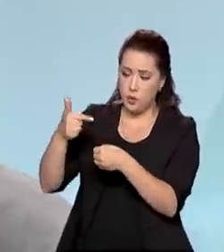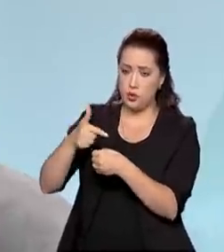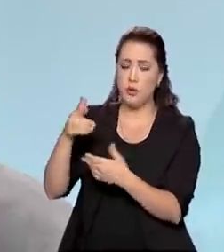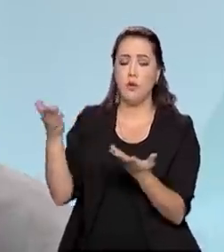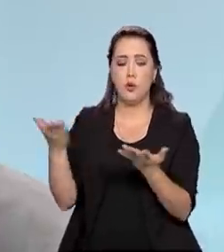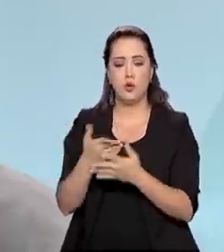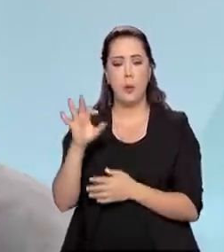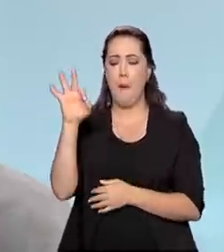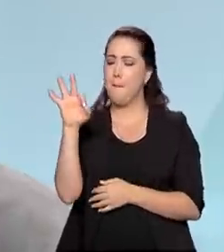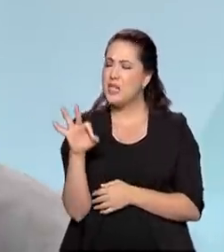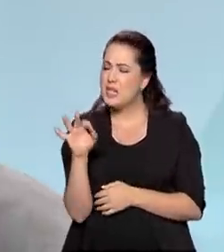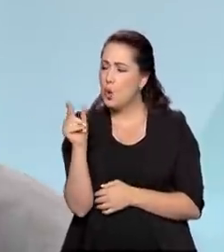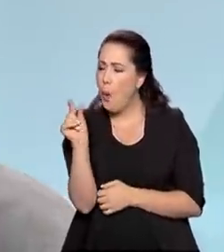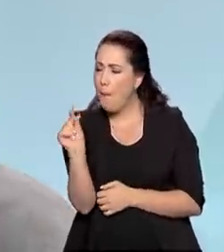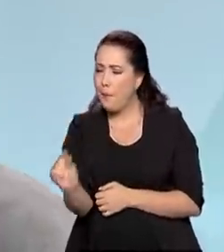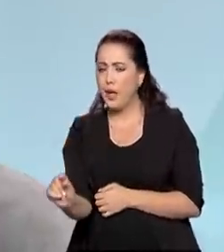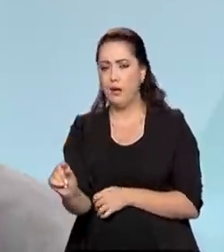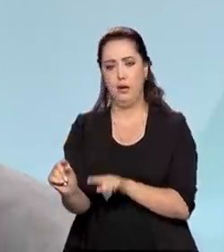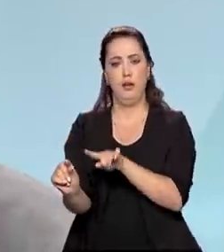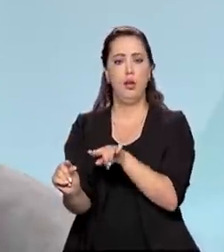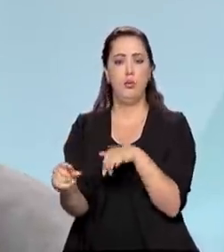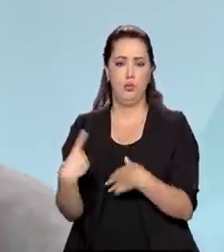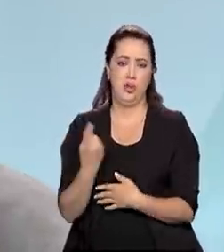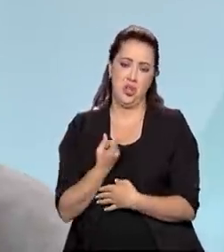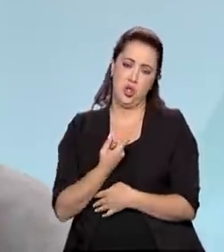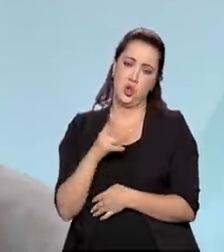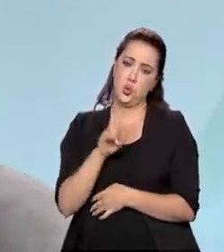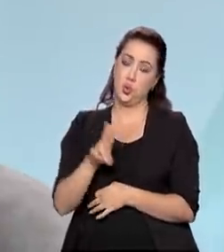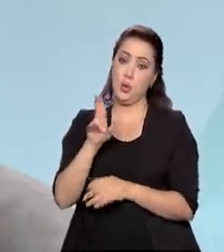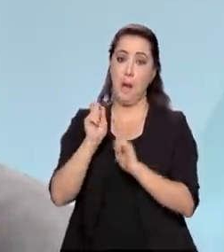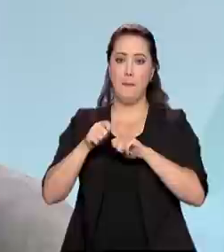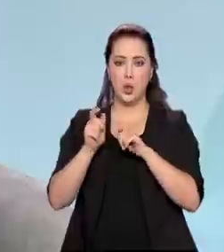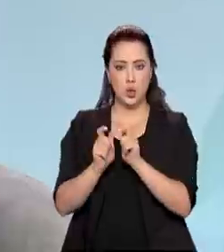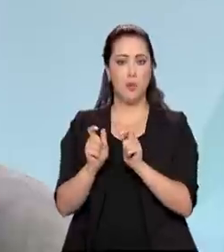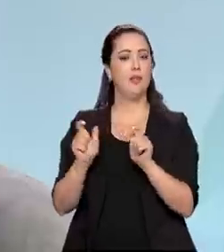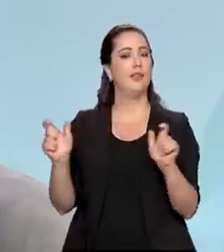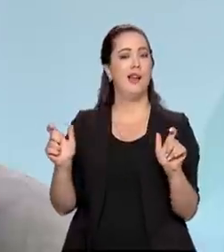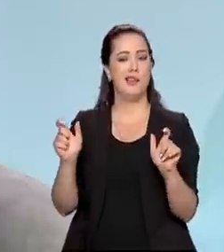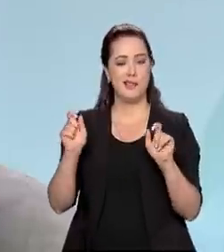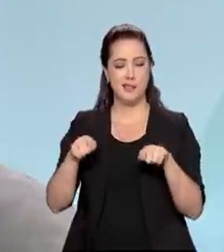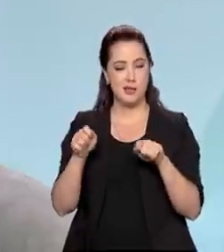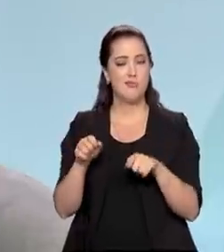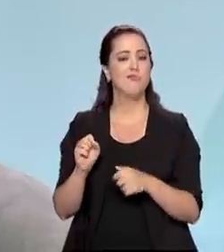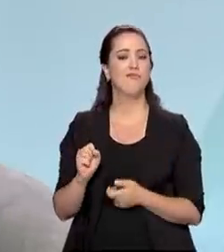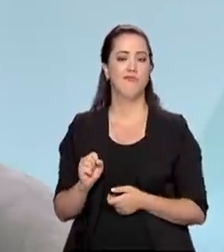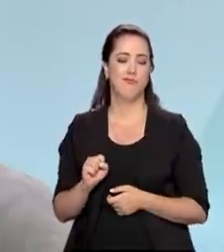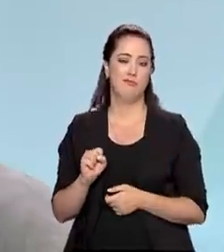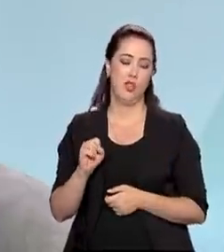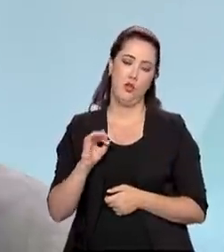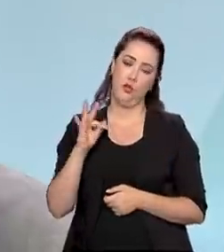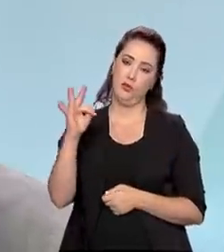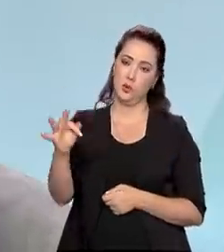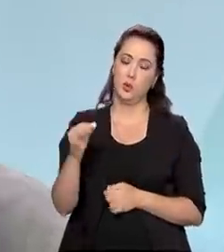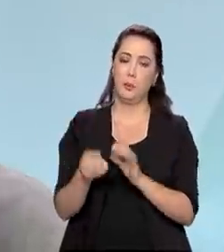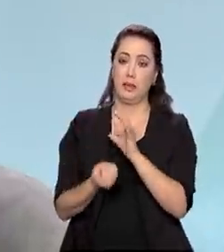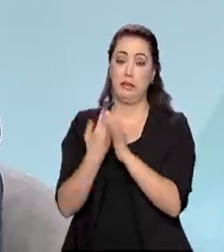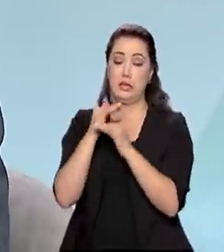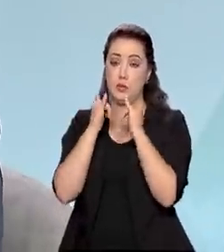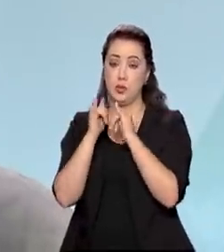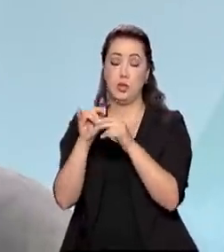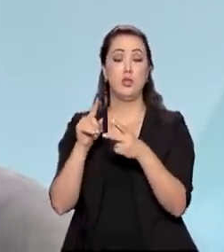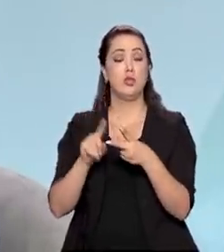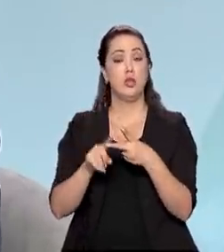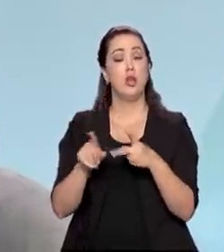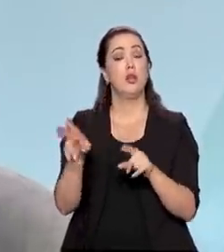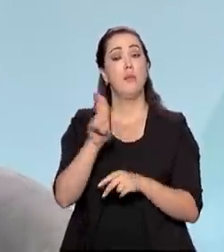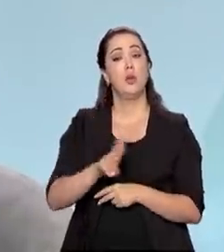Hoje é um percentual muito pequeno ainda da nossa matriz, então a gente tem um potencial enorme de aproveitar, não só para a geração de energia elétrica, mas também